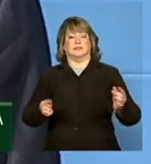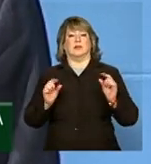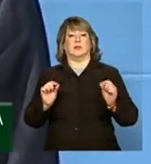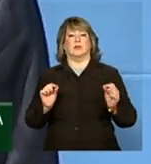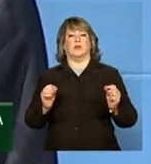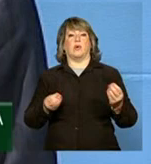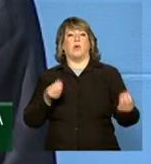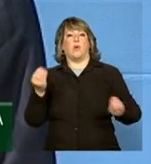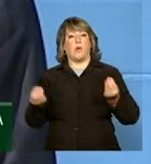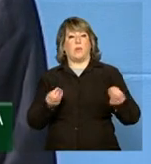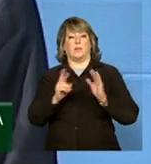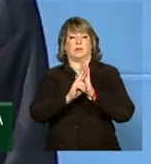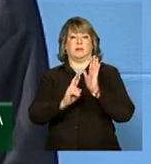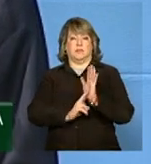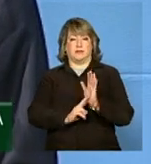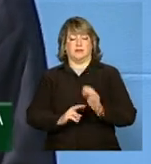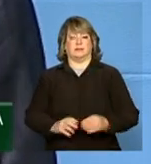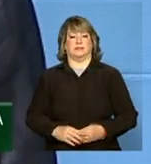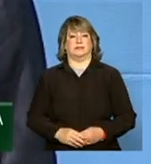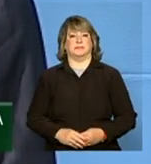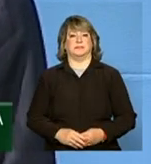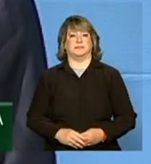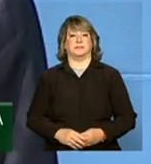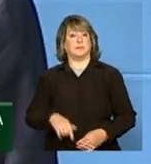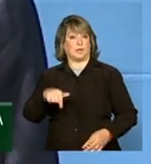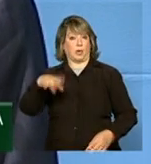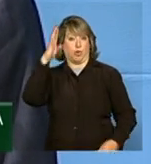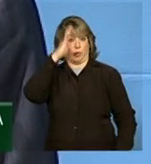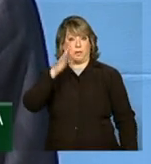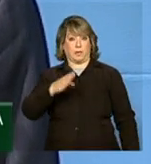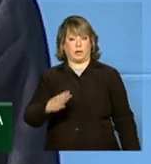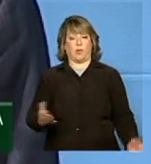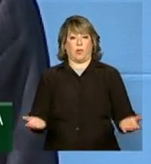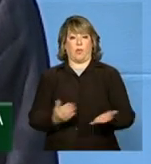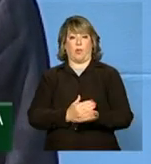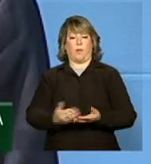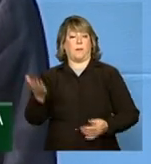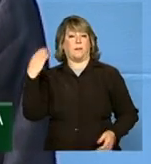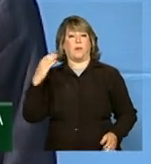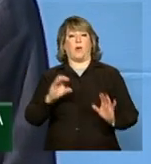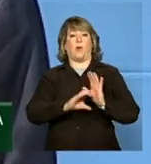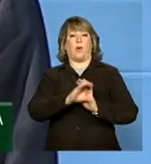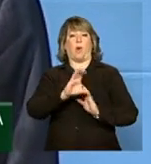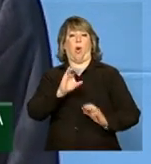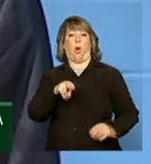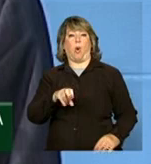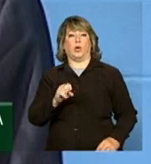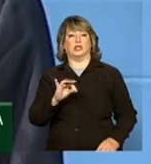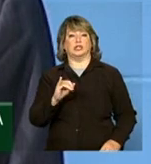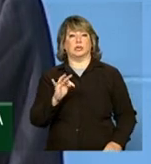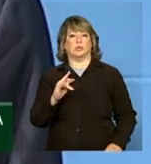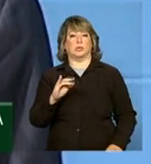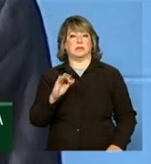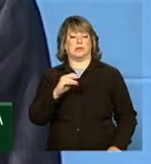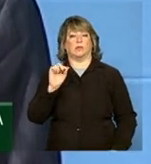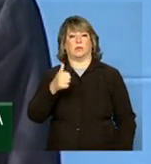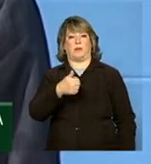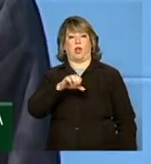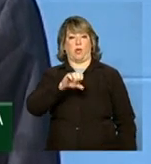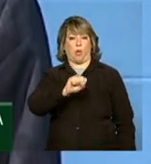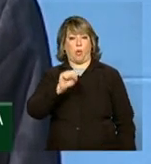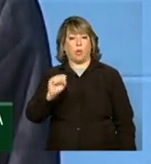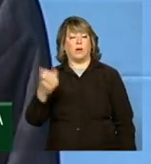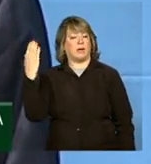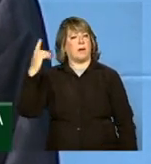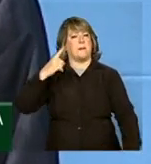condicionalidades. No Brasil, a partir da Constituição de 1988, foi proibido o